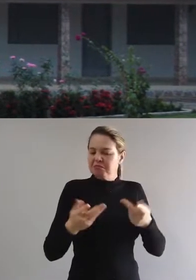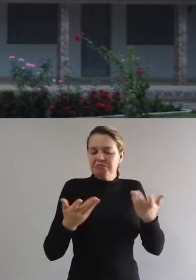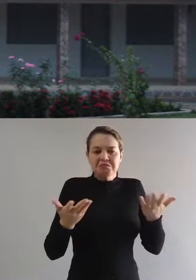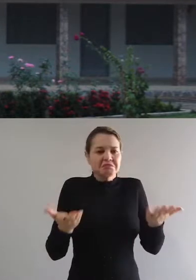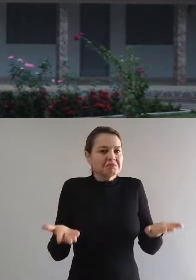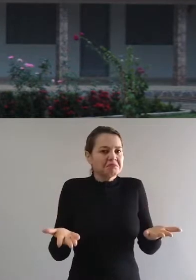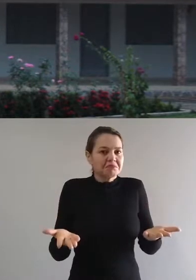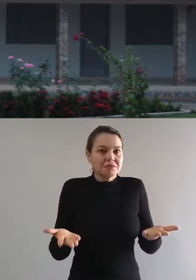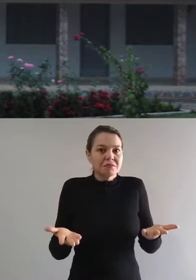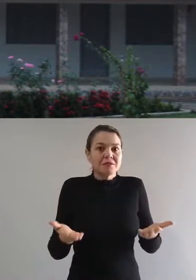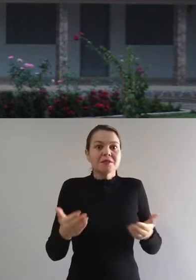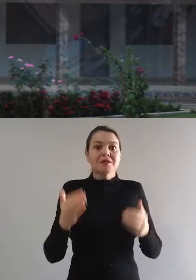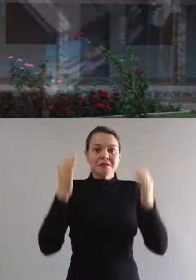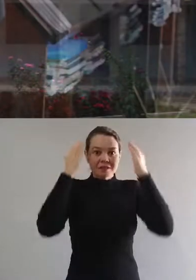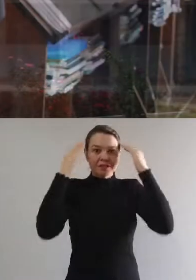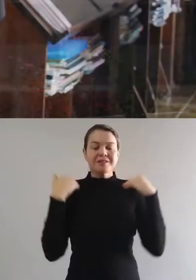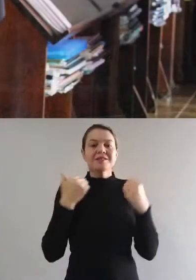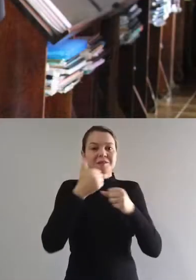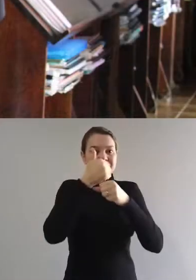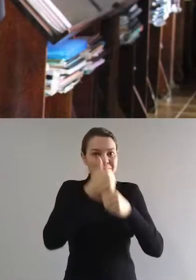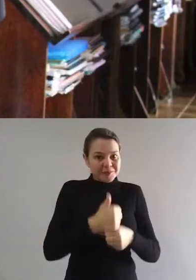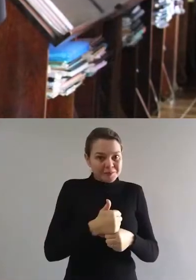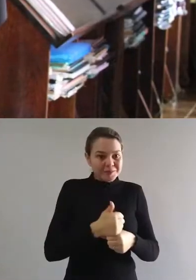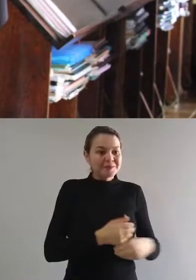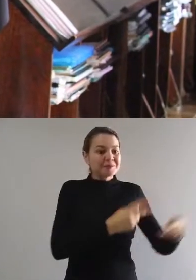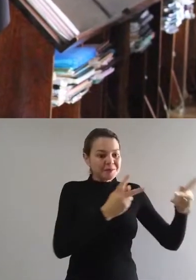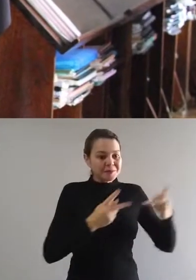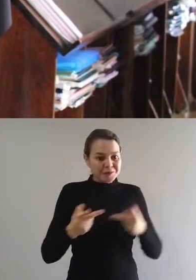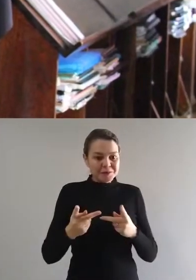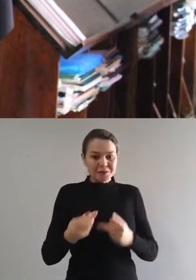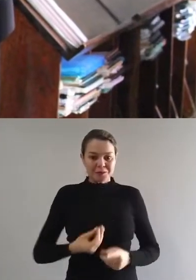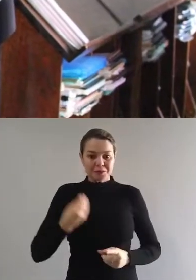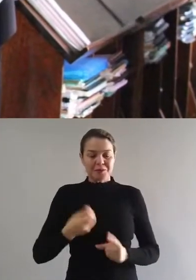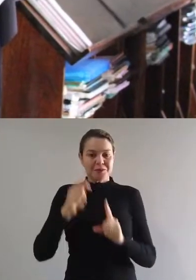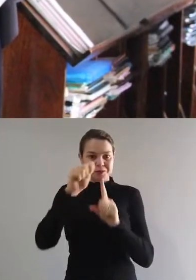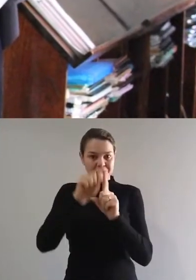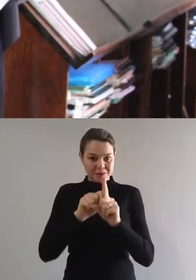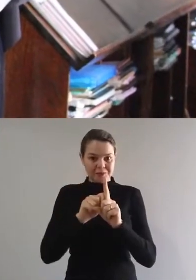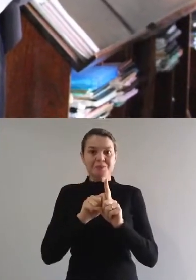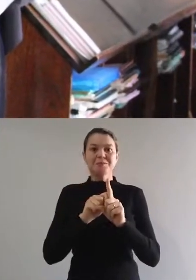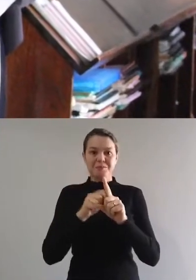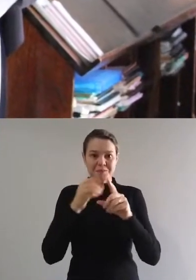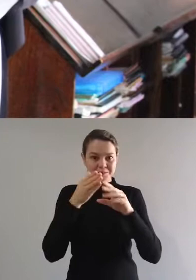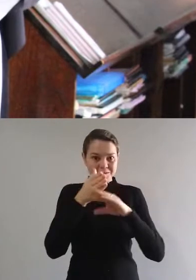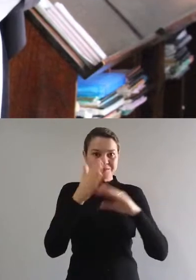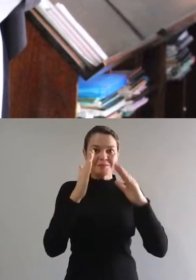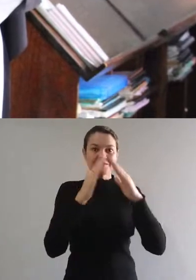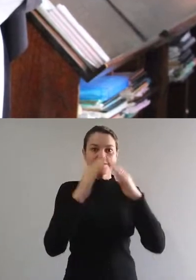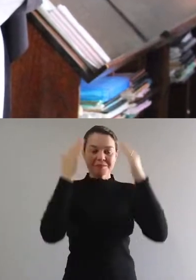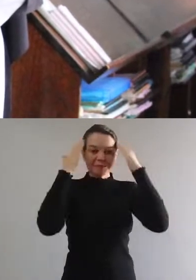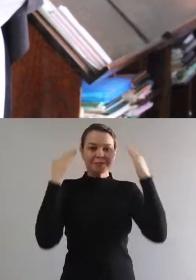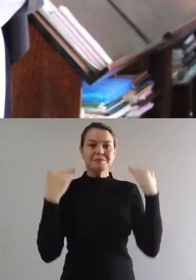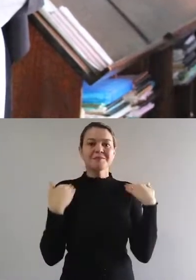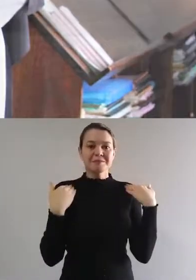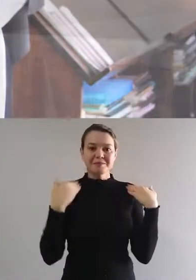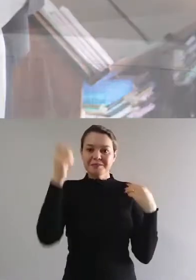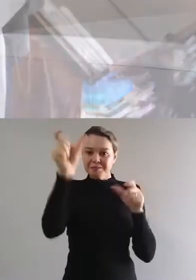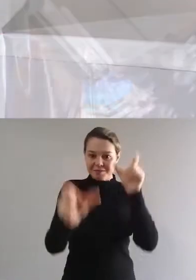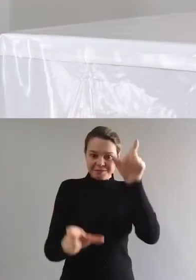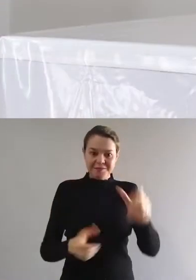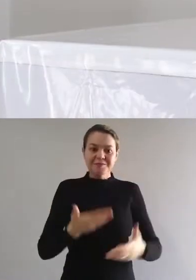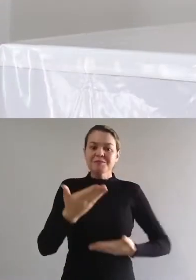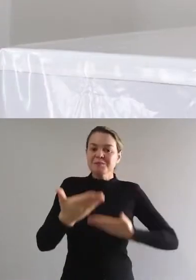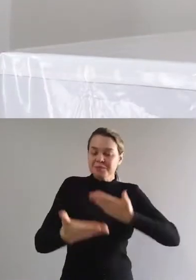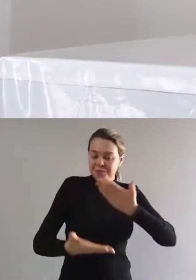passagem, de visita, mas recebi o convite da Madre para passar um mês com elas, fazendo uma experiência vocacional